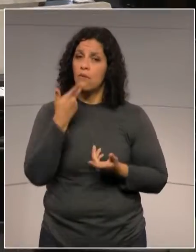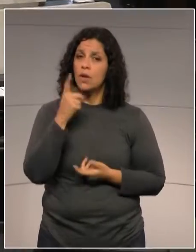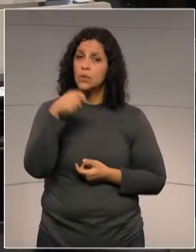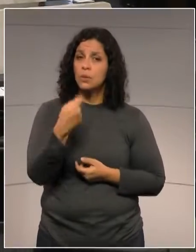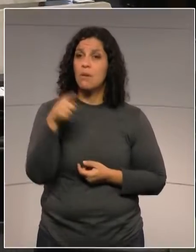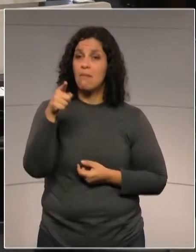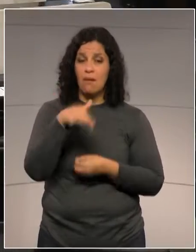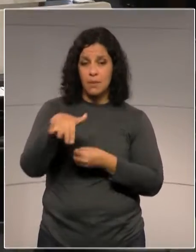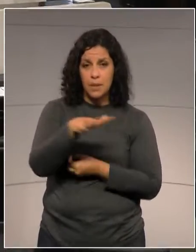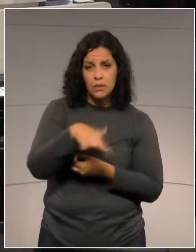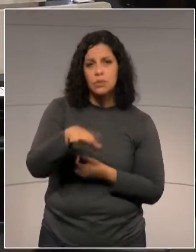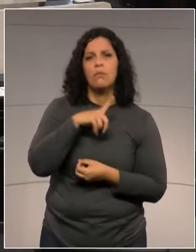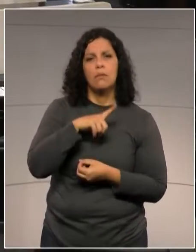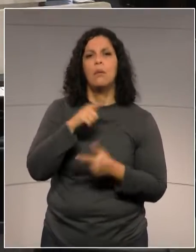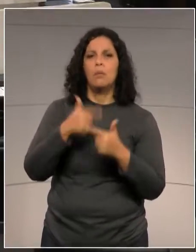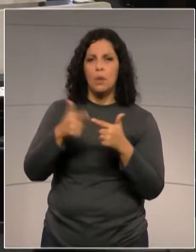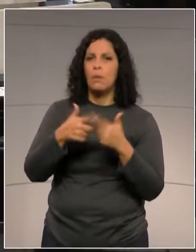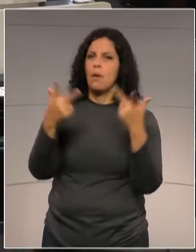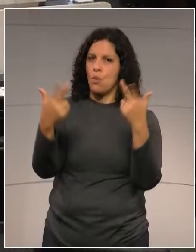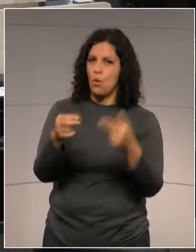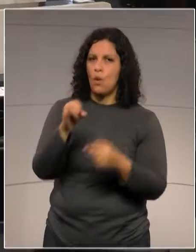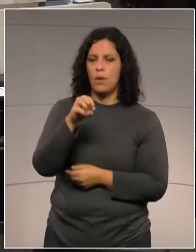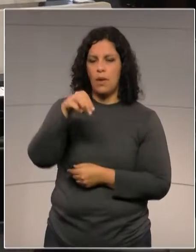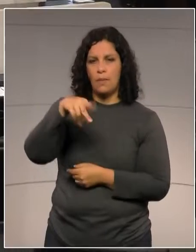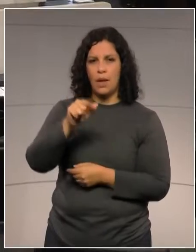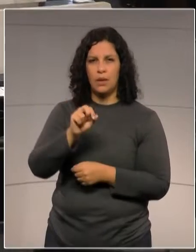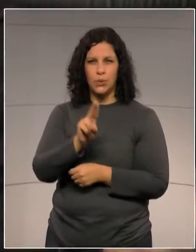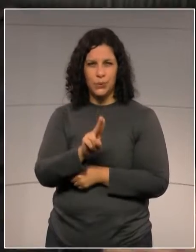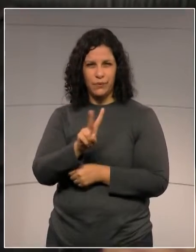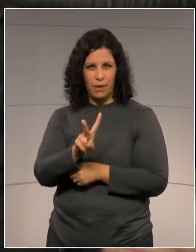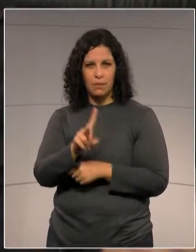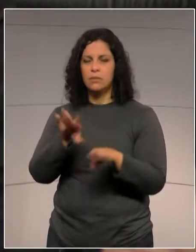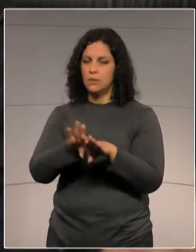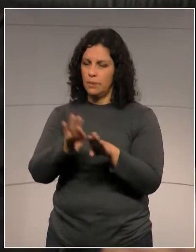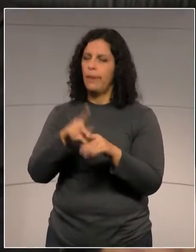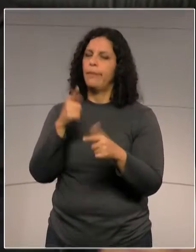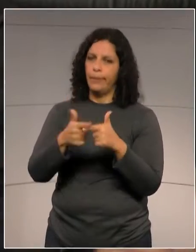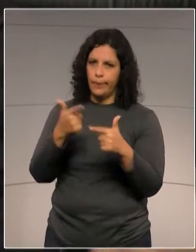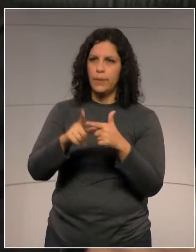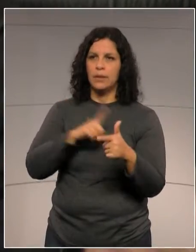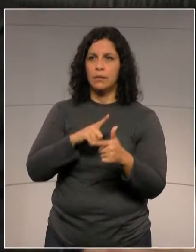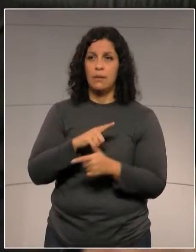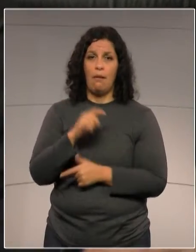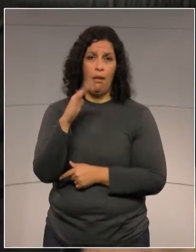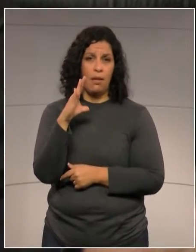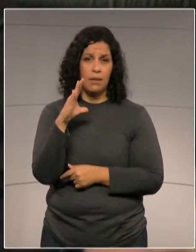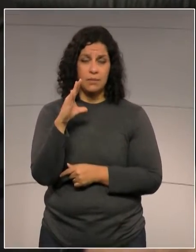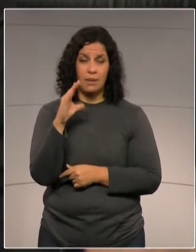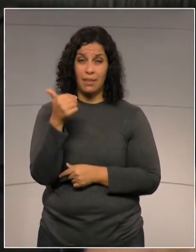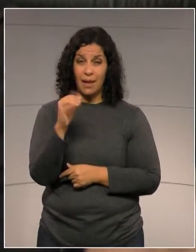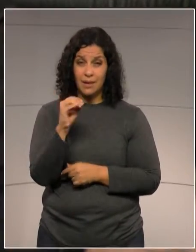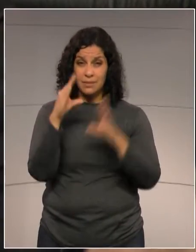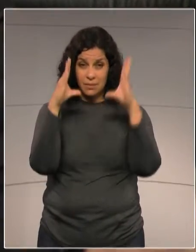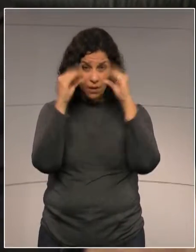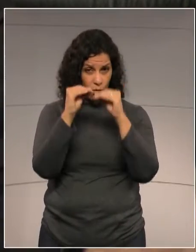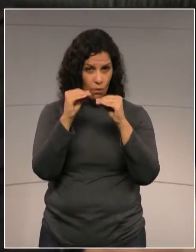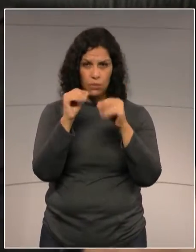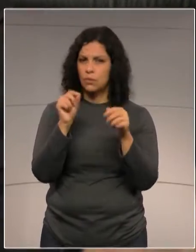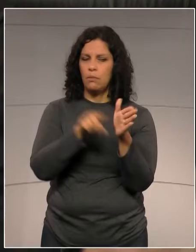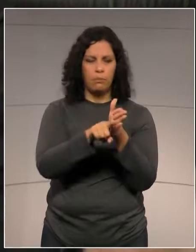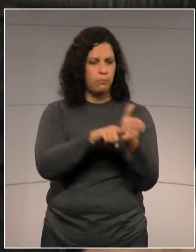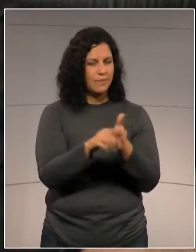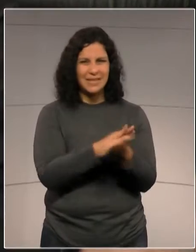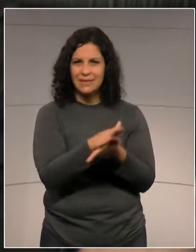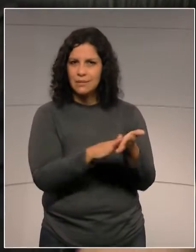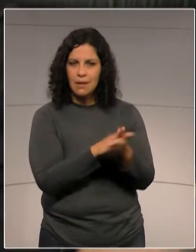na nossa região temos essa situação, o IML de União da Vitória, após as 22 horas, não faz o exame de